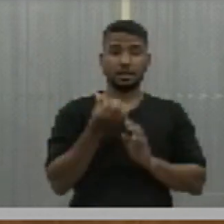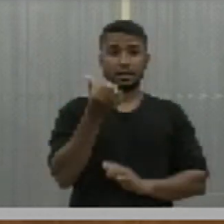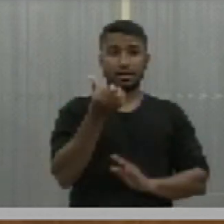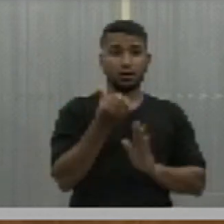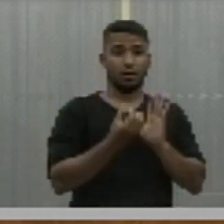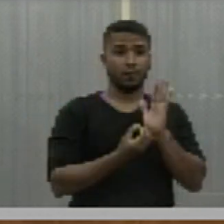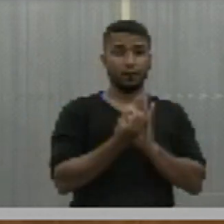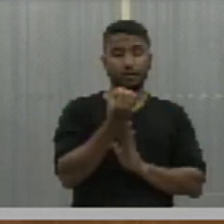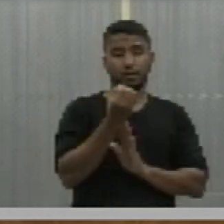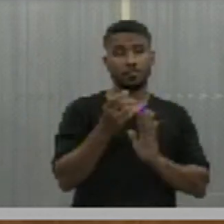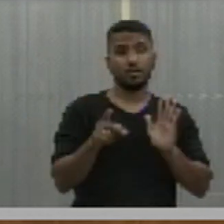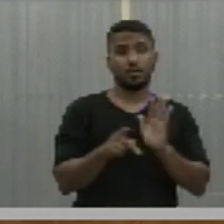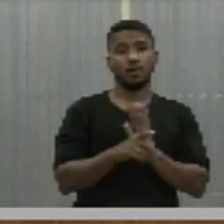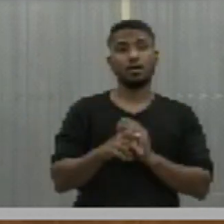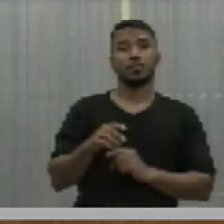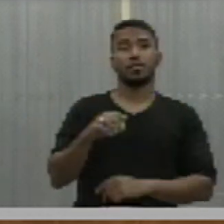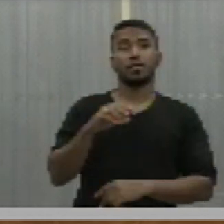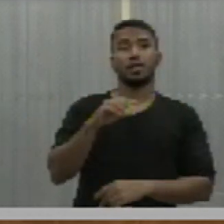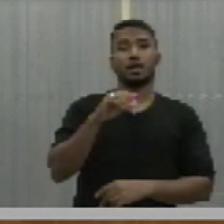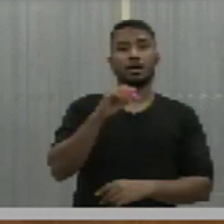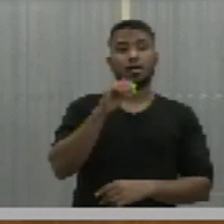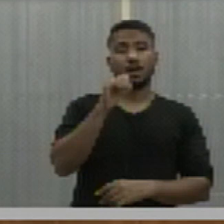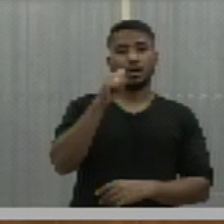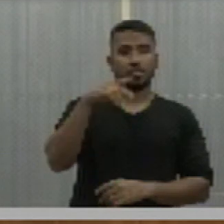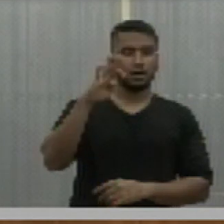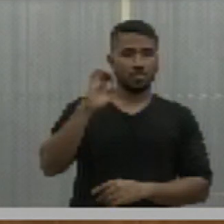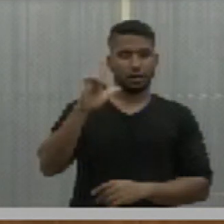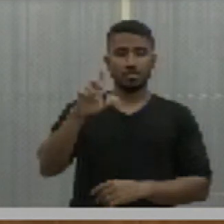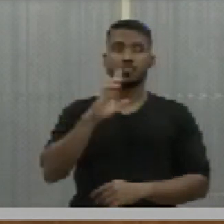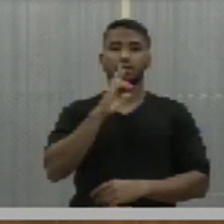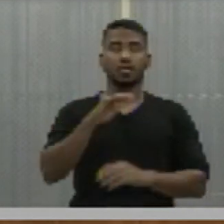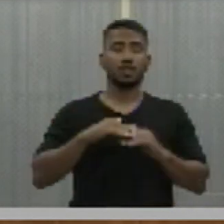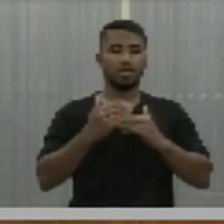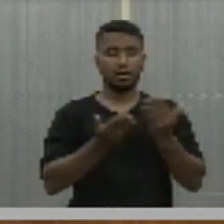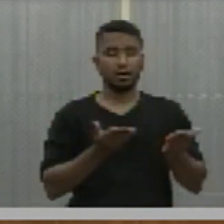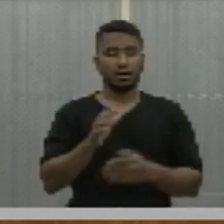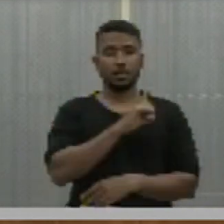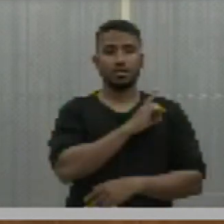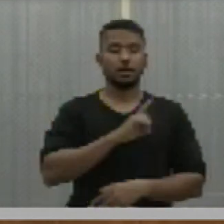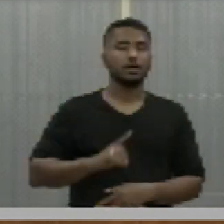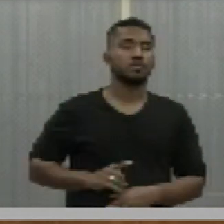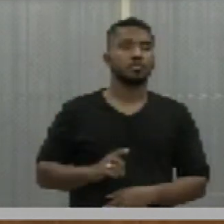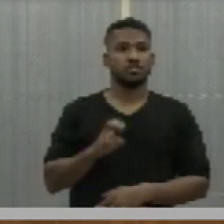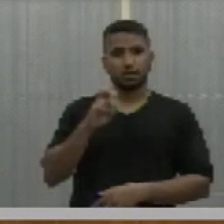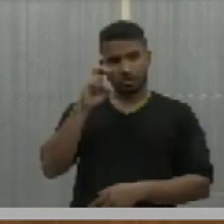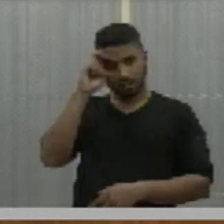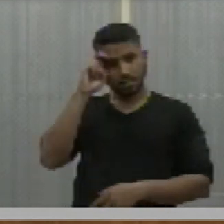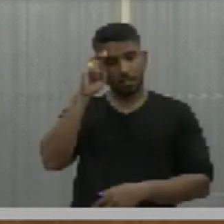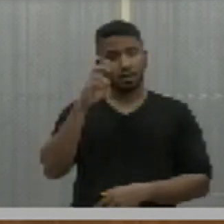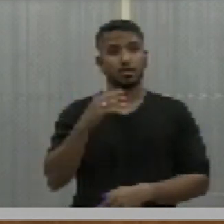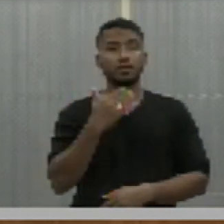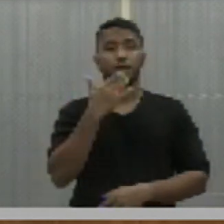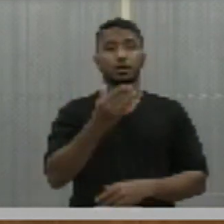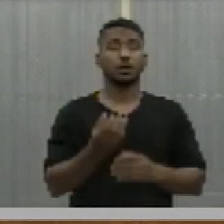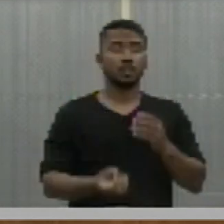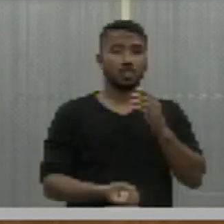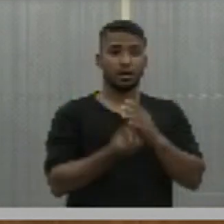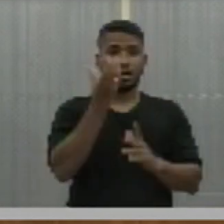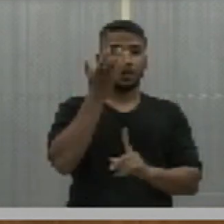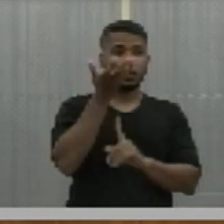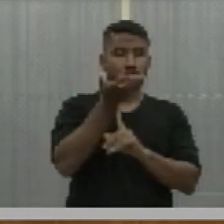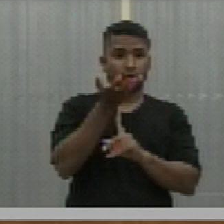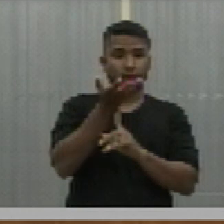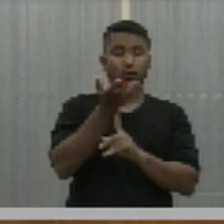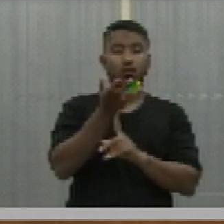Um da Agência Nacional de Telecomunicações, em resposta ao requerimento do senhor deputado Jorge Ano Neto, com a solicita instalação de torre de sinal e